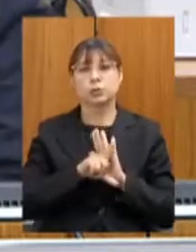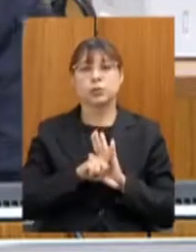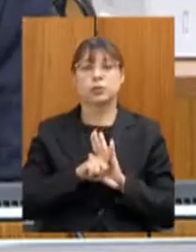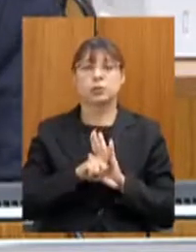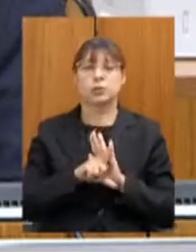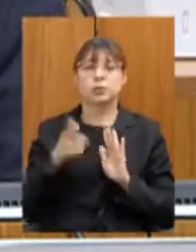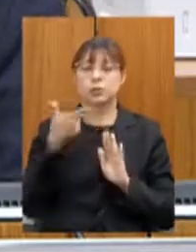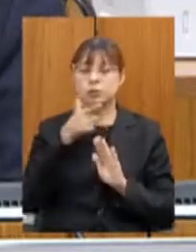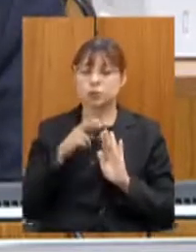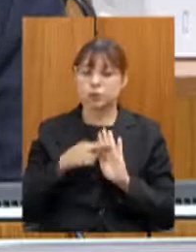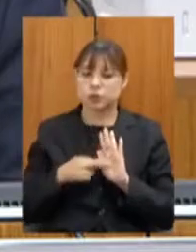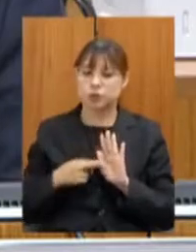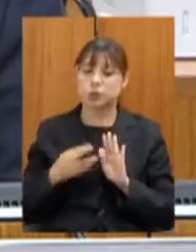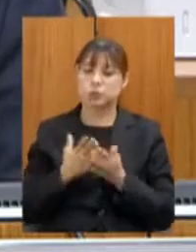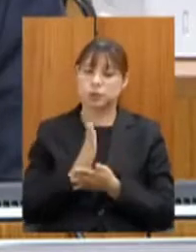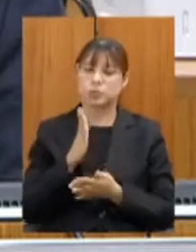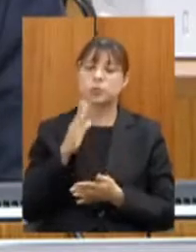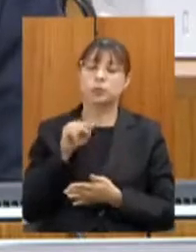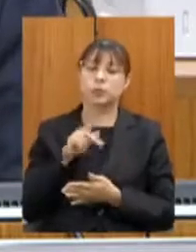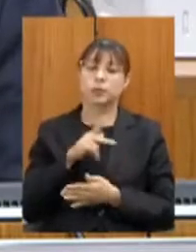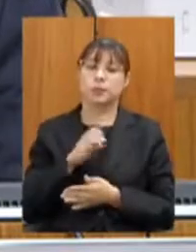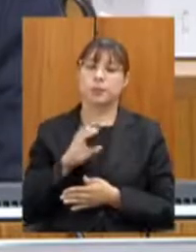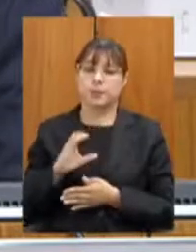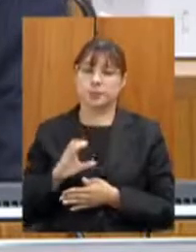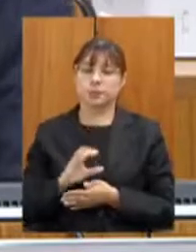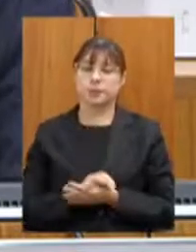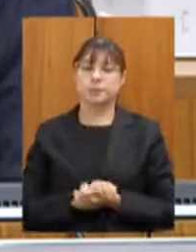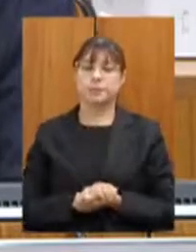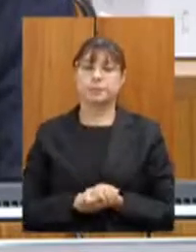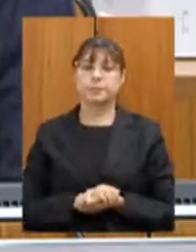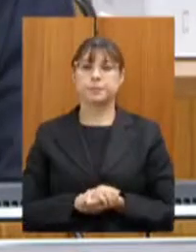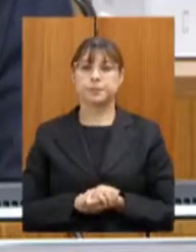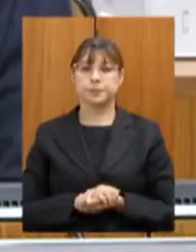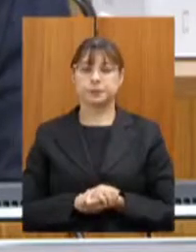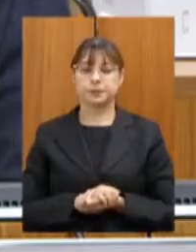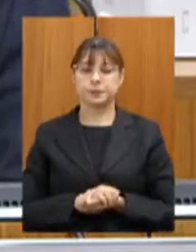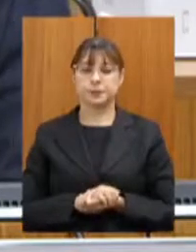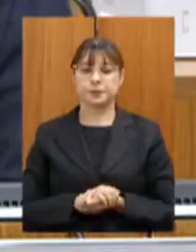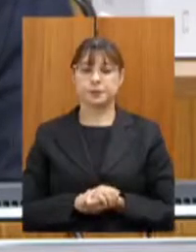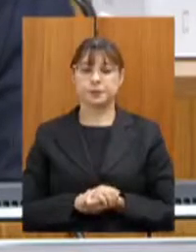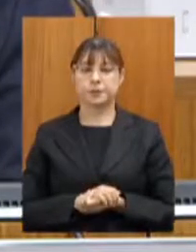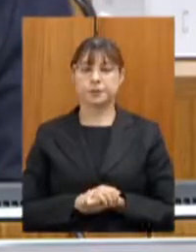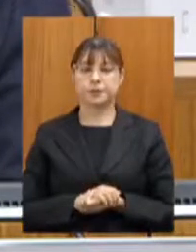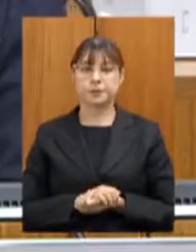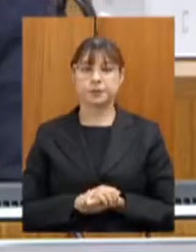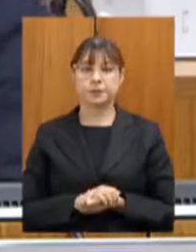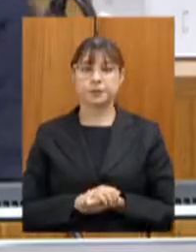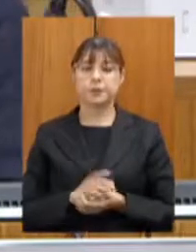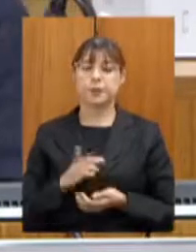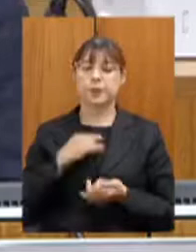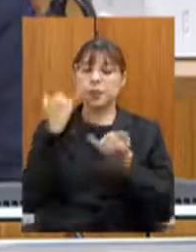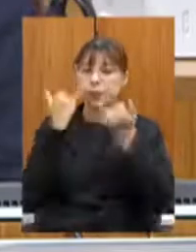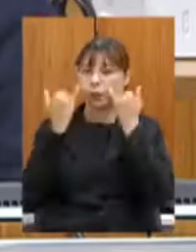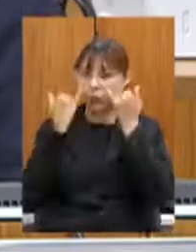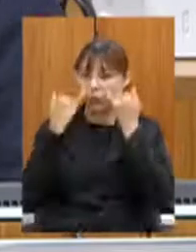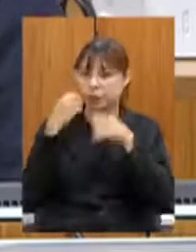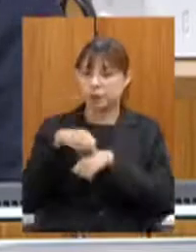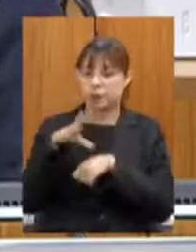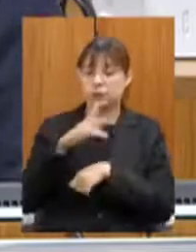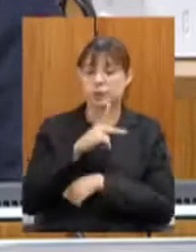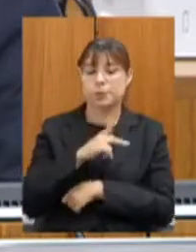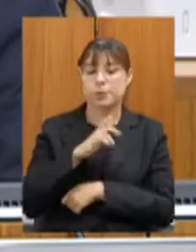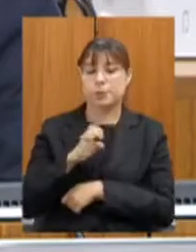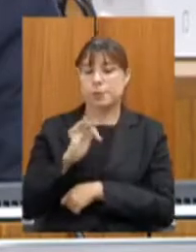tão logo ela seja aprovada. Vamos seguir? Aqui são alguns dados sobre o PEF,